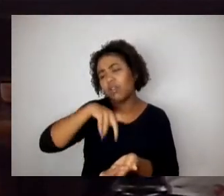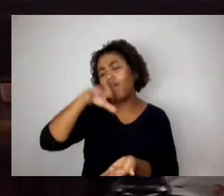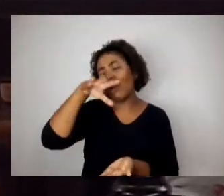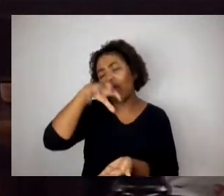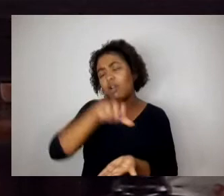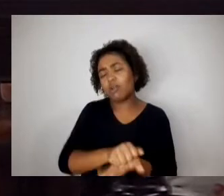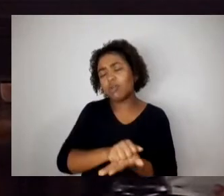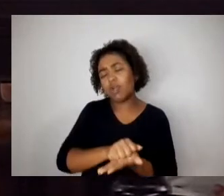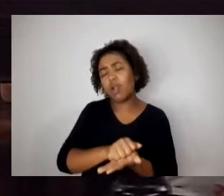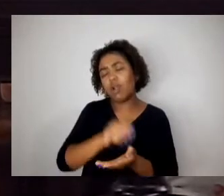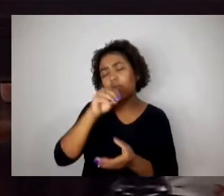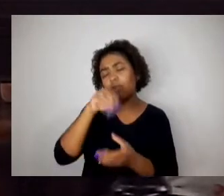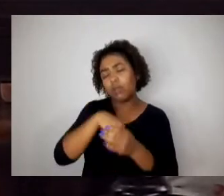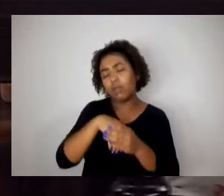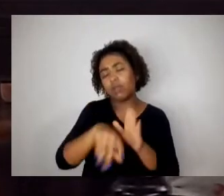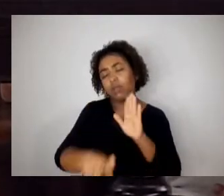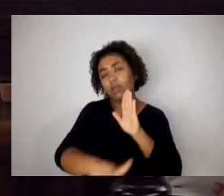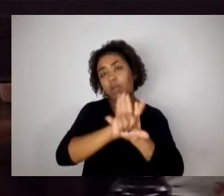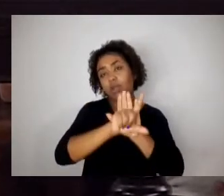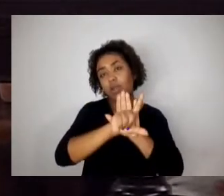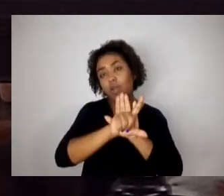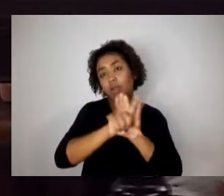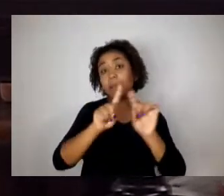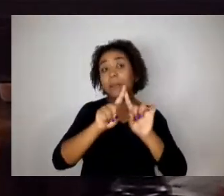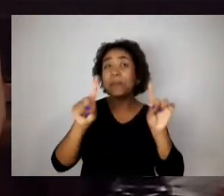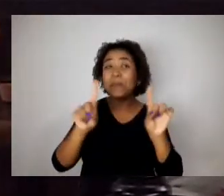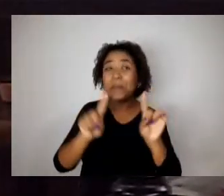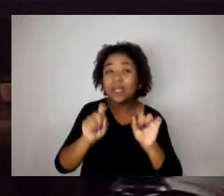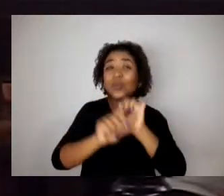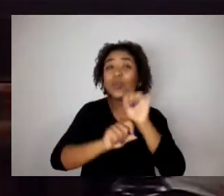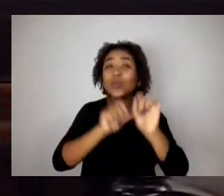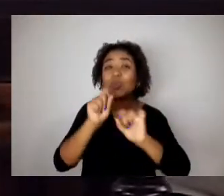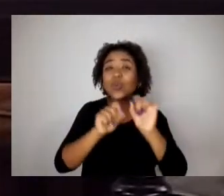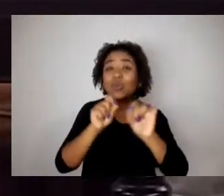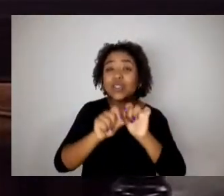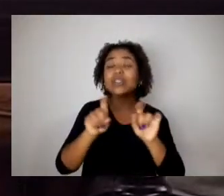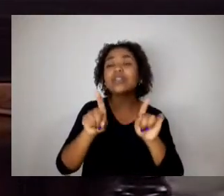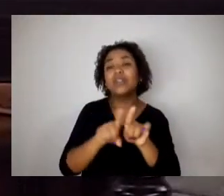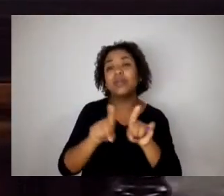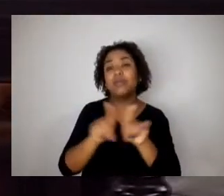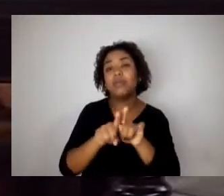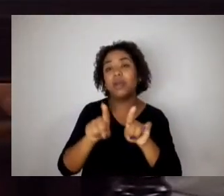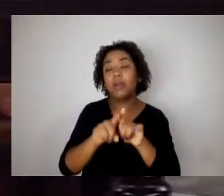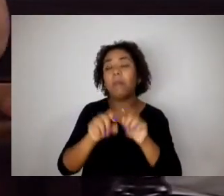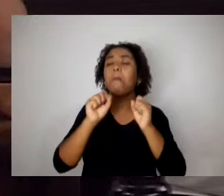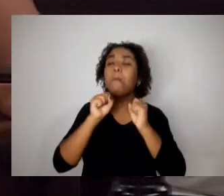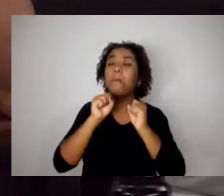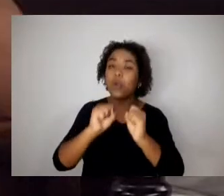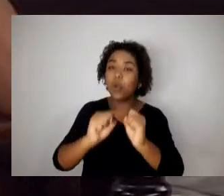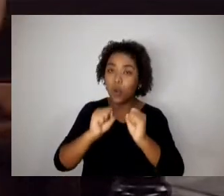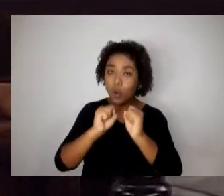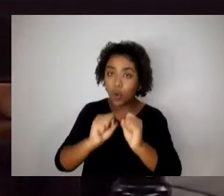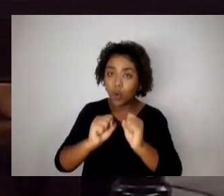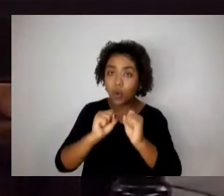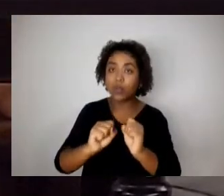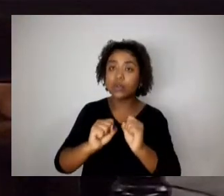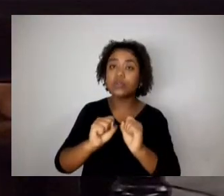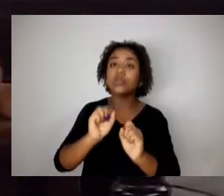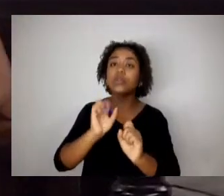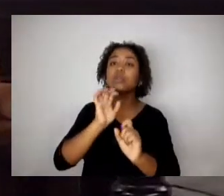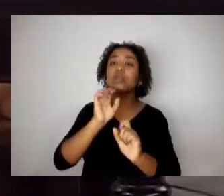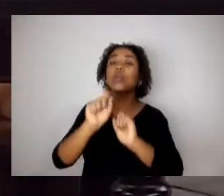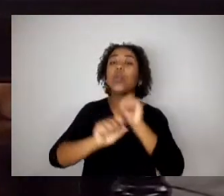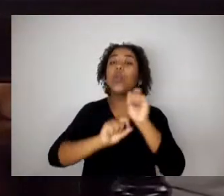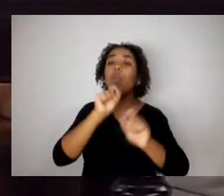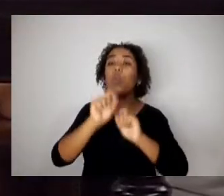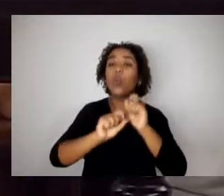mas aqui ele coloca que esse elemento é o elemento também que vai... Que ele é cabível à sanção